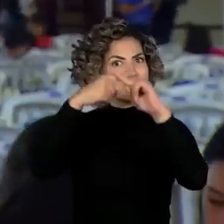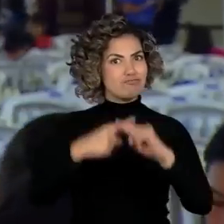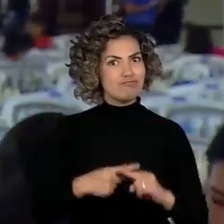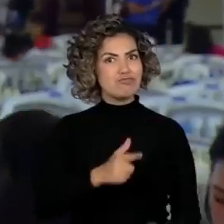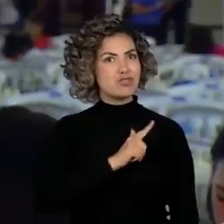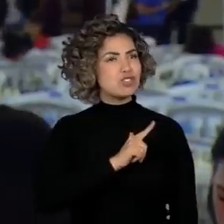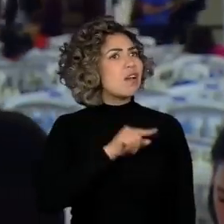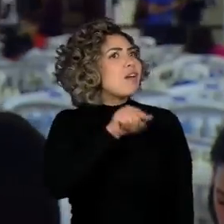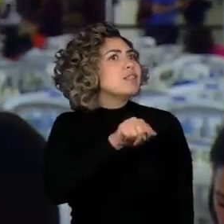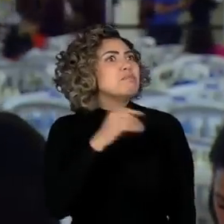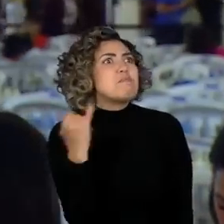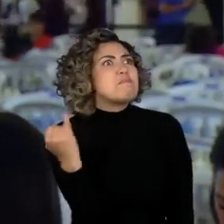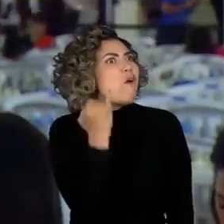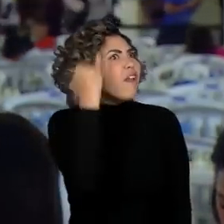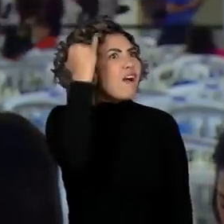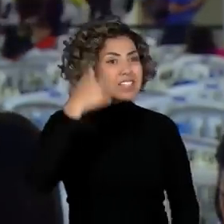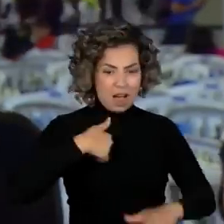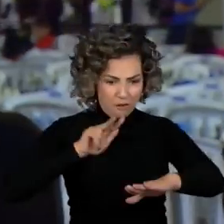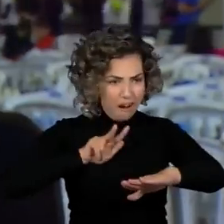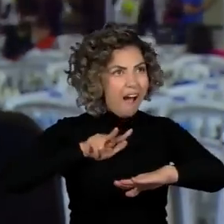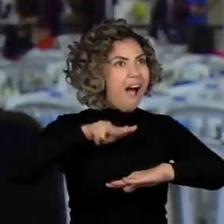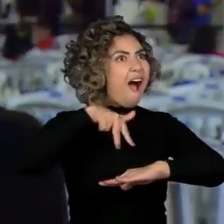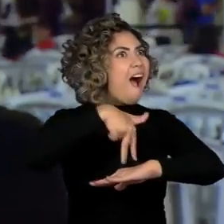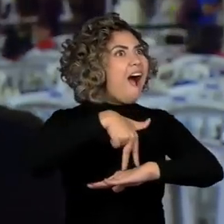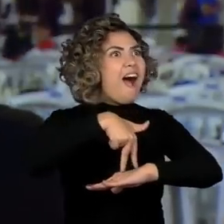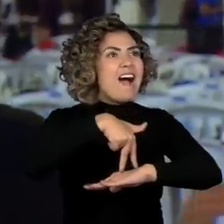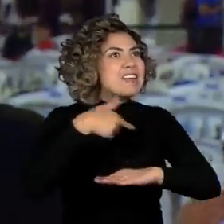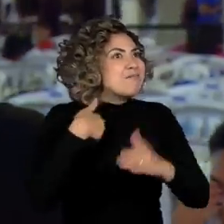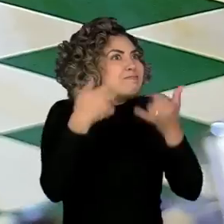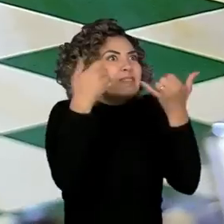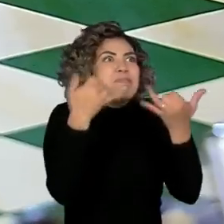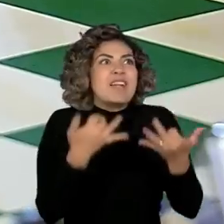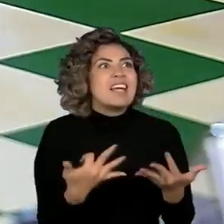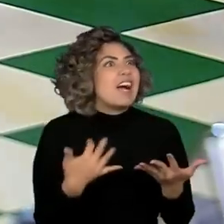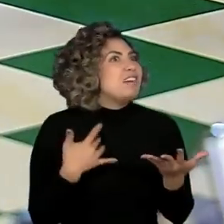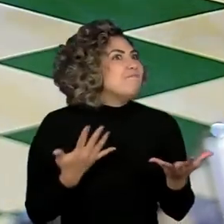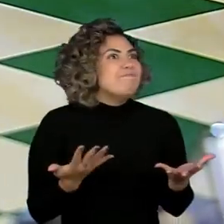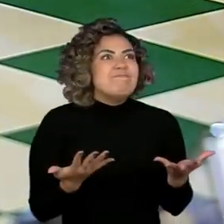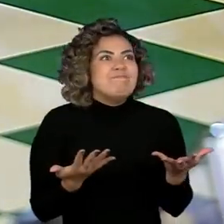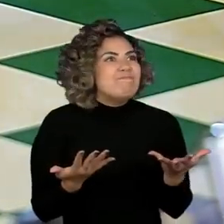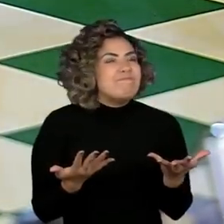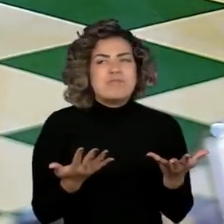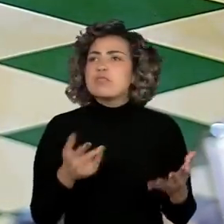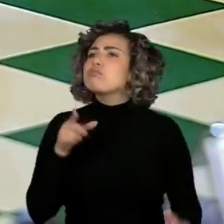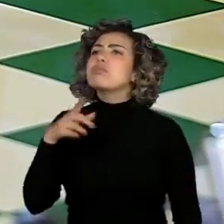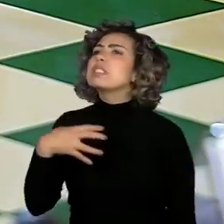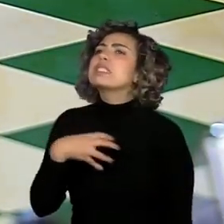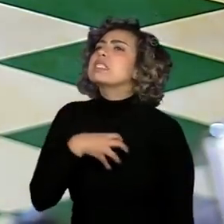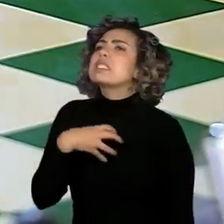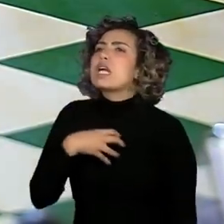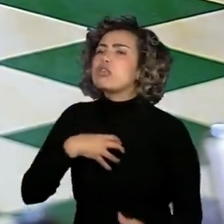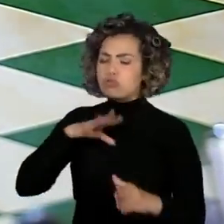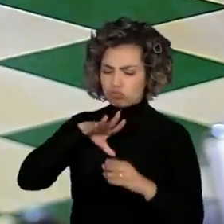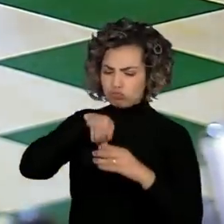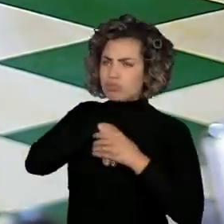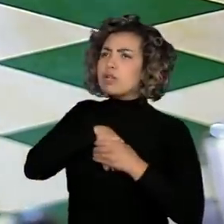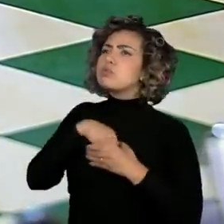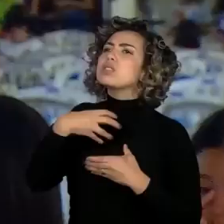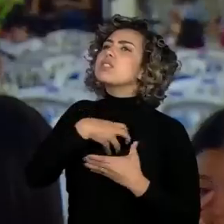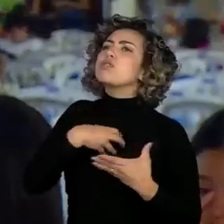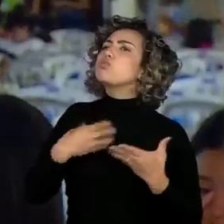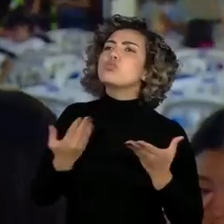importante. Só de estar aqui já é... não tem nem palavras para explicar. O você sentiu quando você pisou aqui?